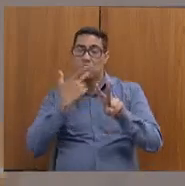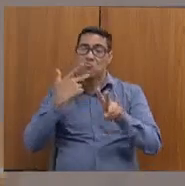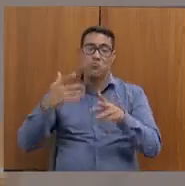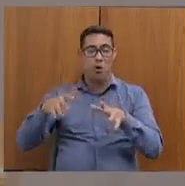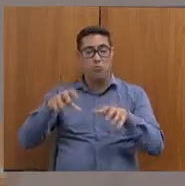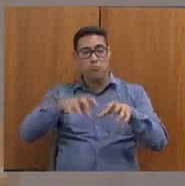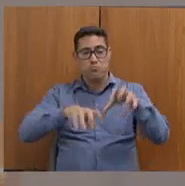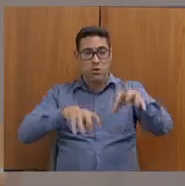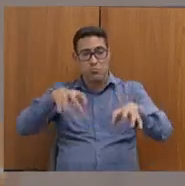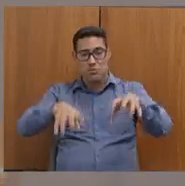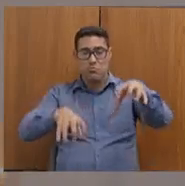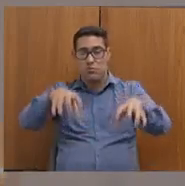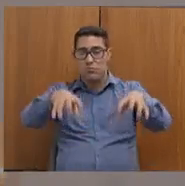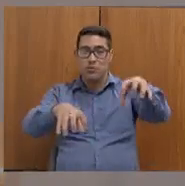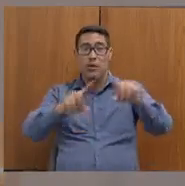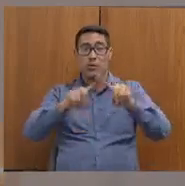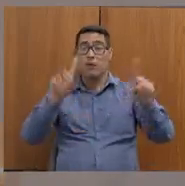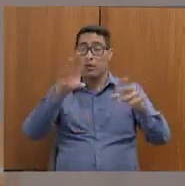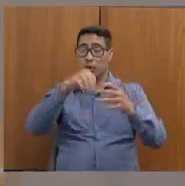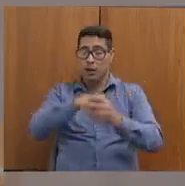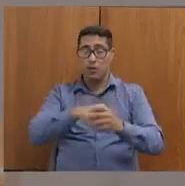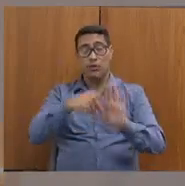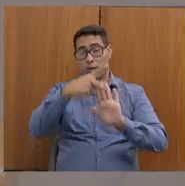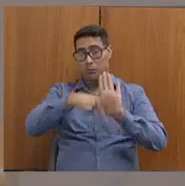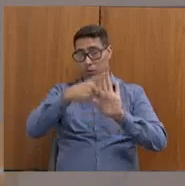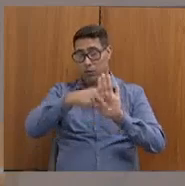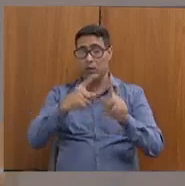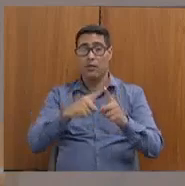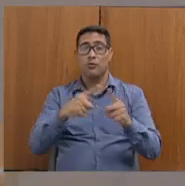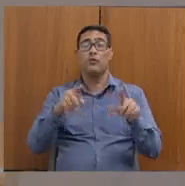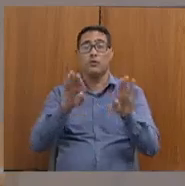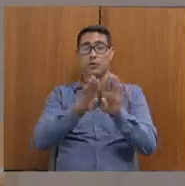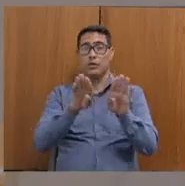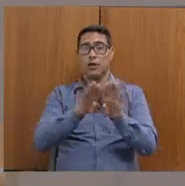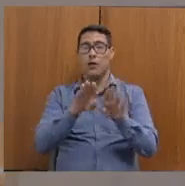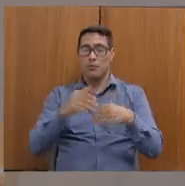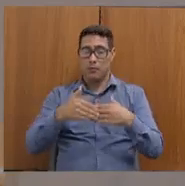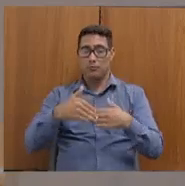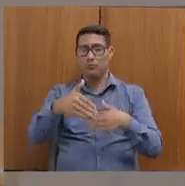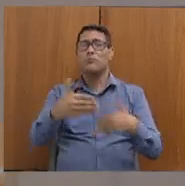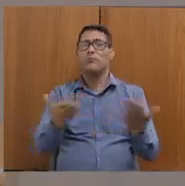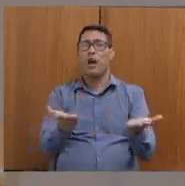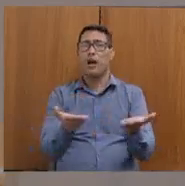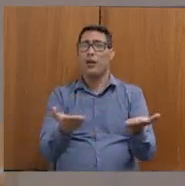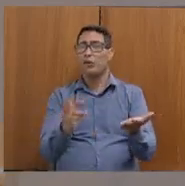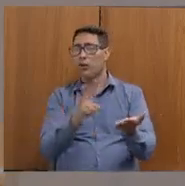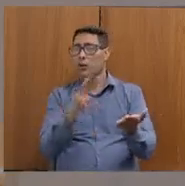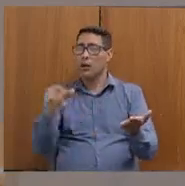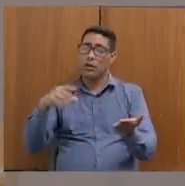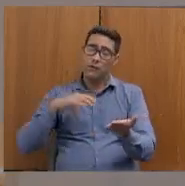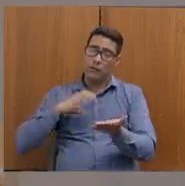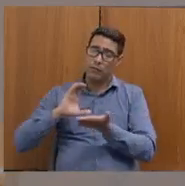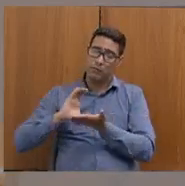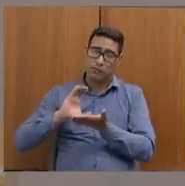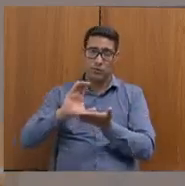Mas, dentro desse processo de regionalização, o que nós passamos agora é cofinanciar esses 20 municípios com CREAS municipais